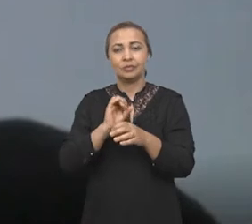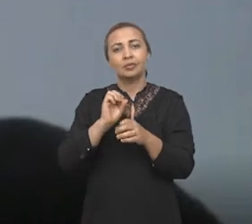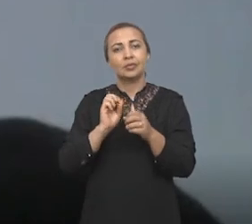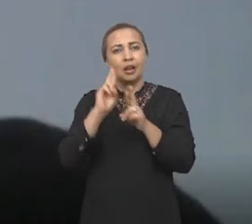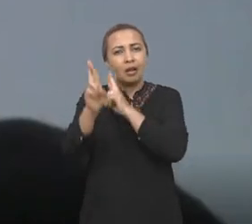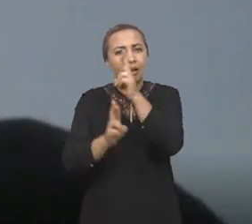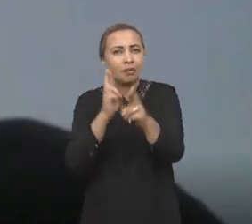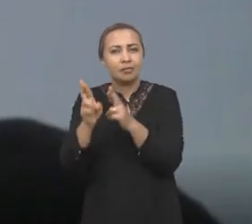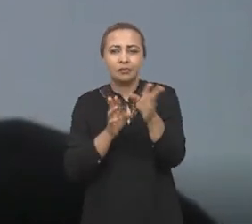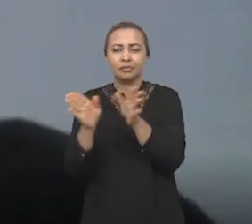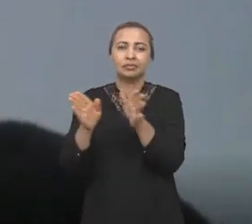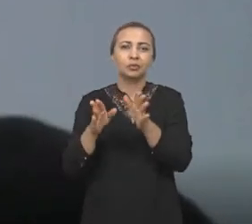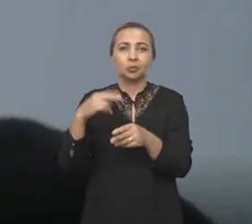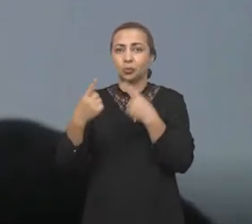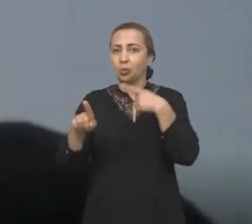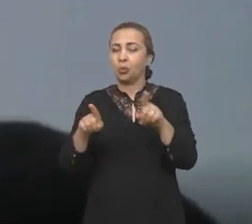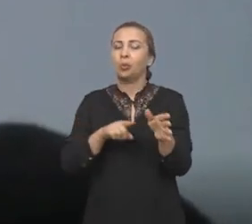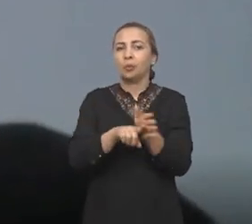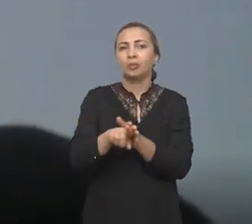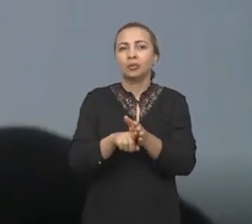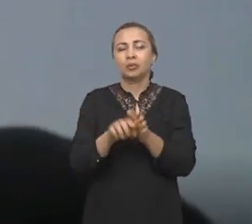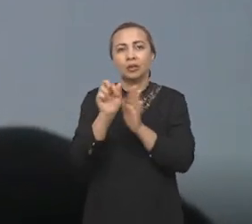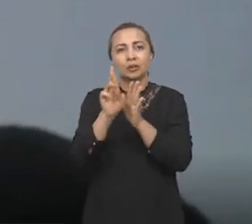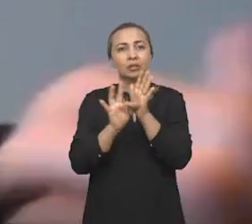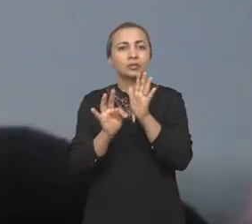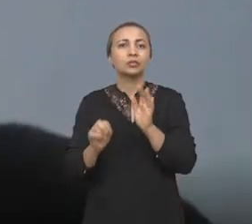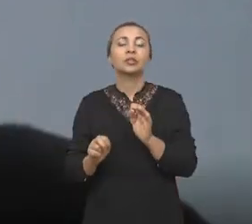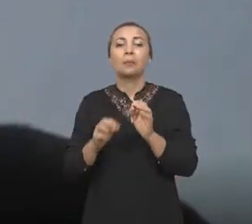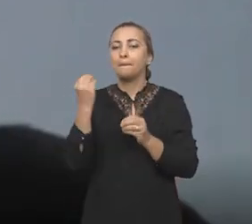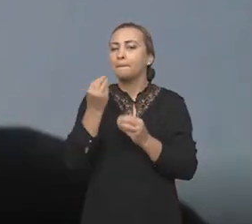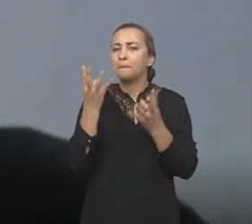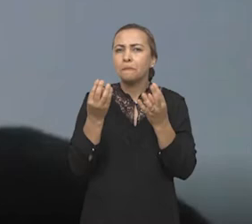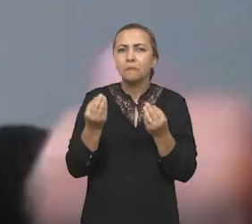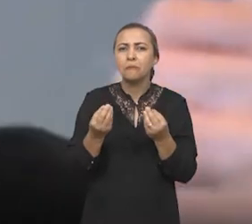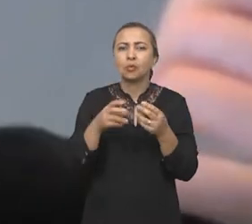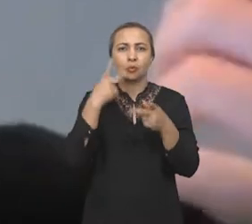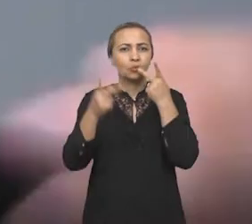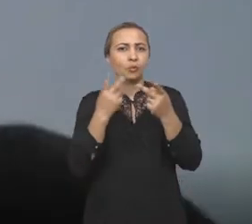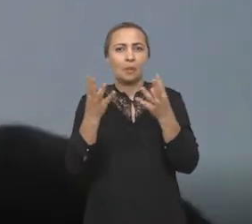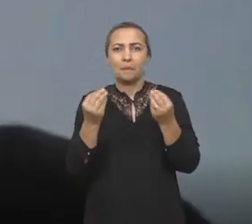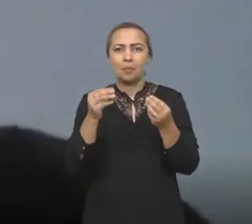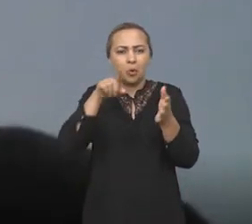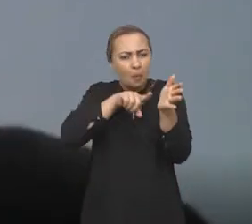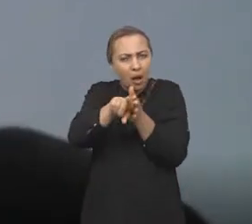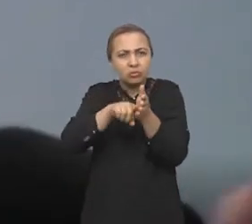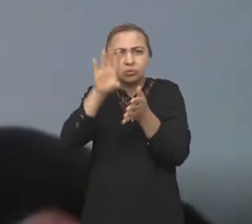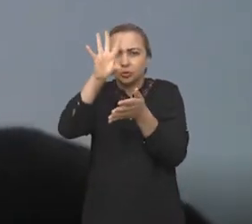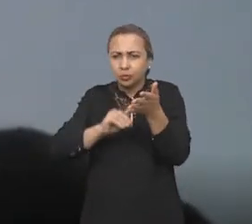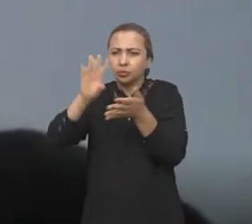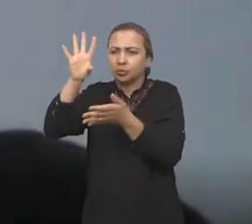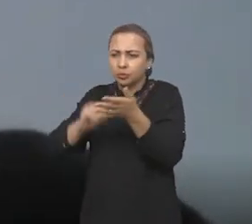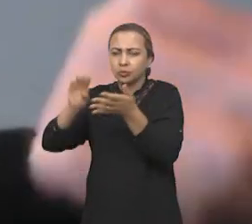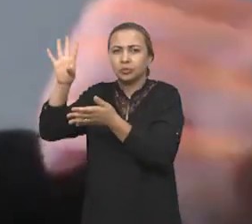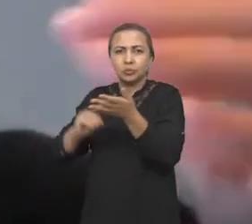com outros pesquisadores, chamado ResearchGate, esses artigos estão sendo muito citados, muito baixados, né, para outros